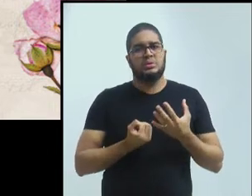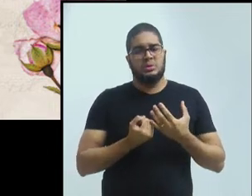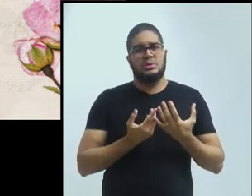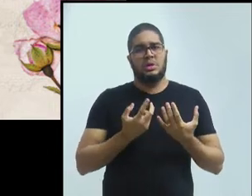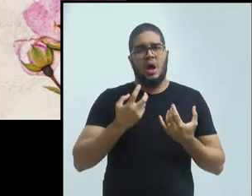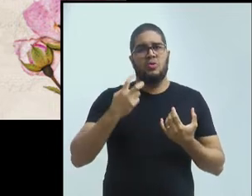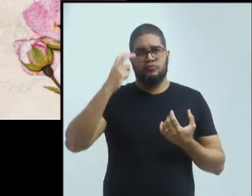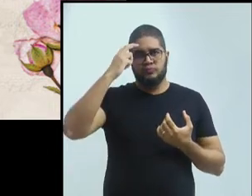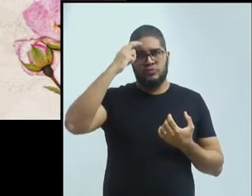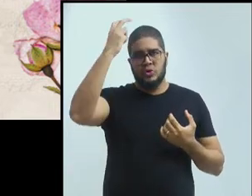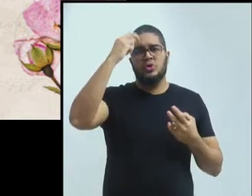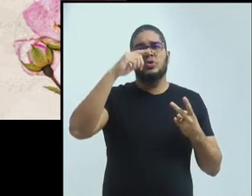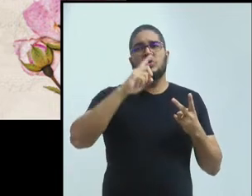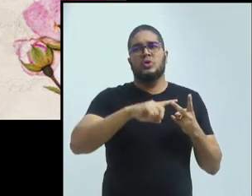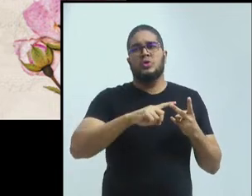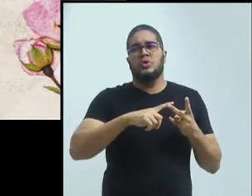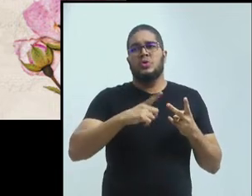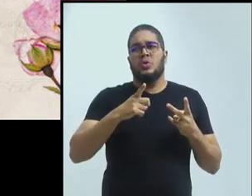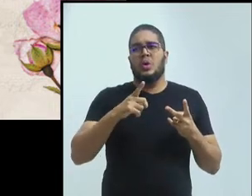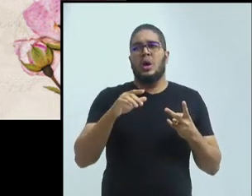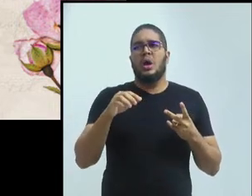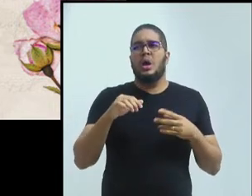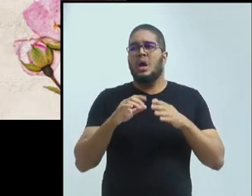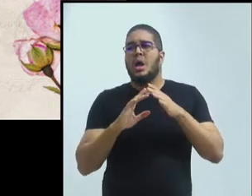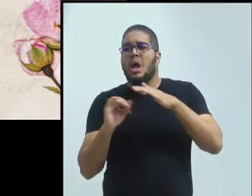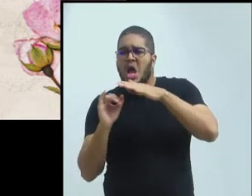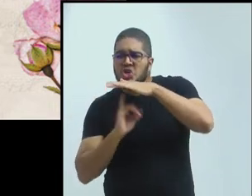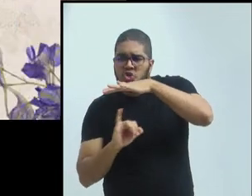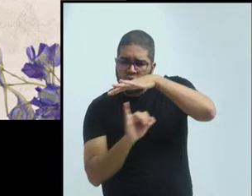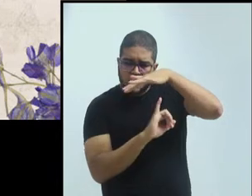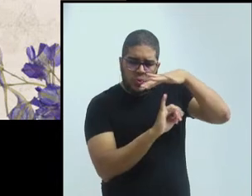condições institucionais e na mobilidade.